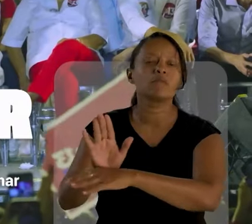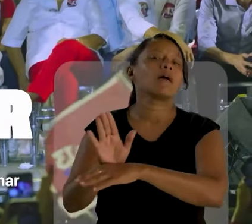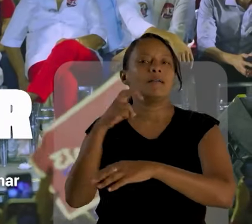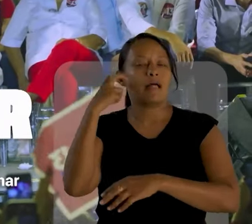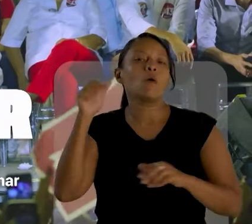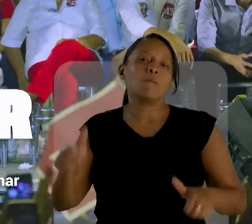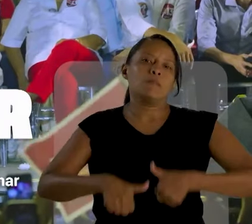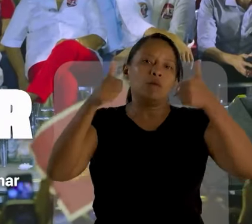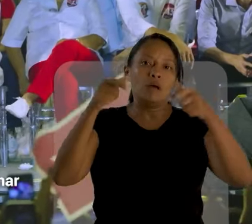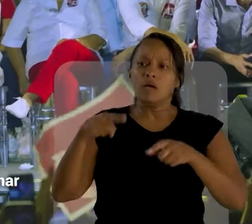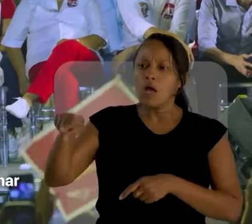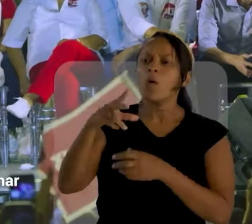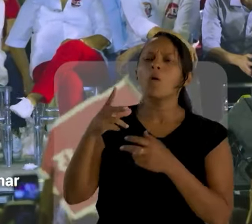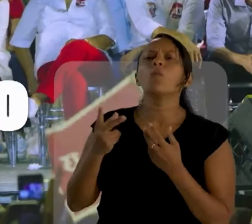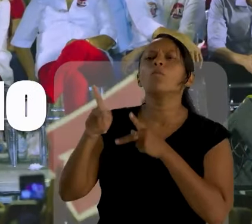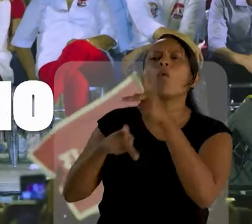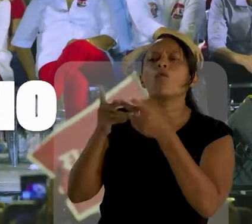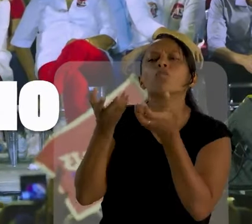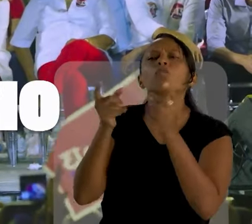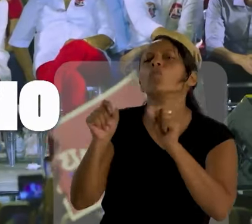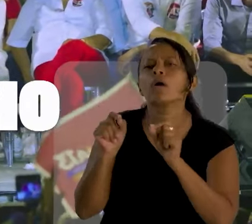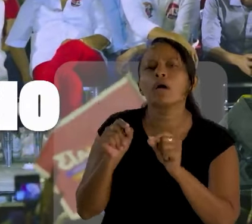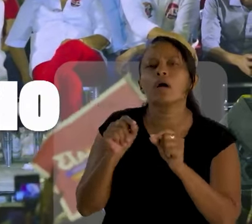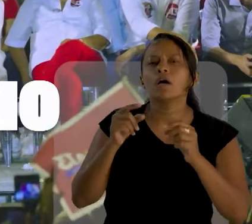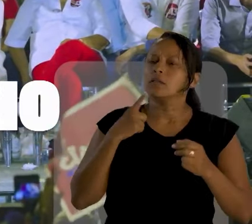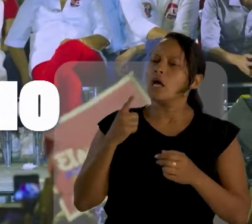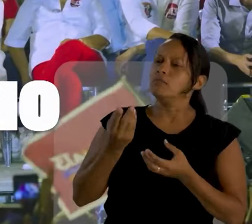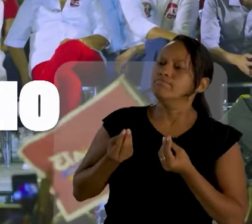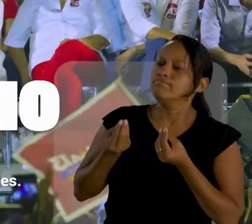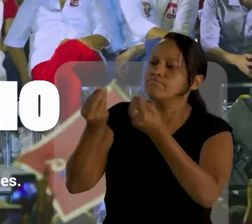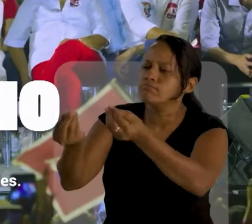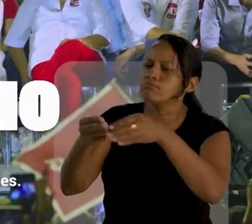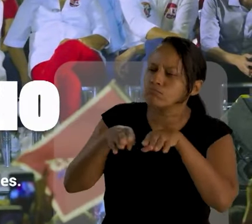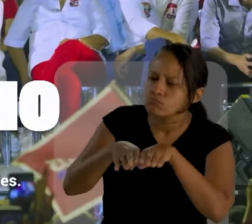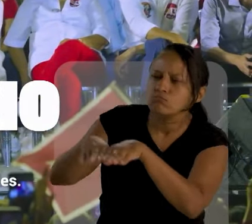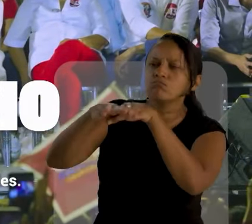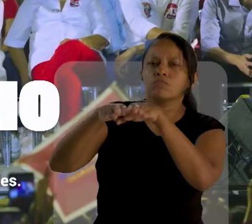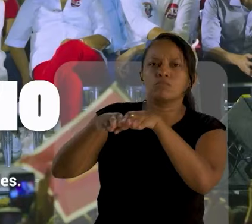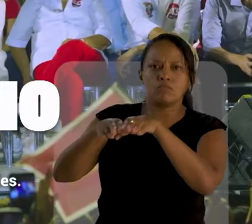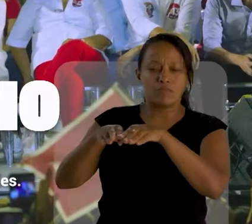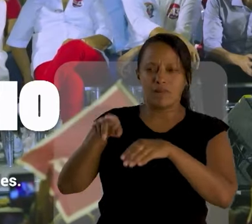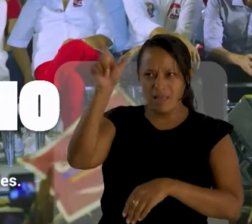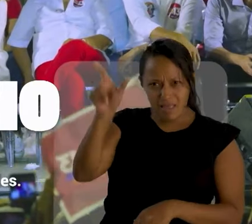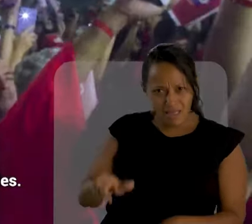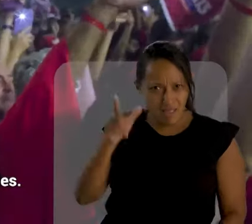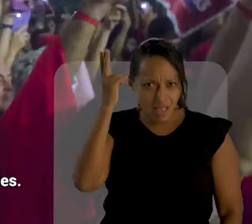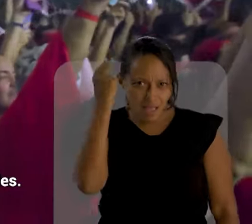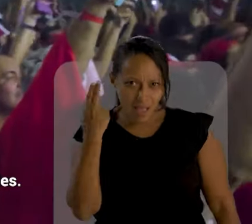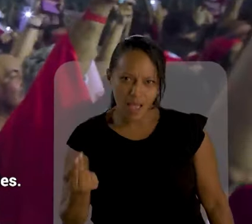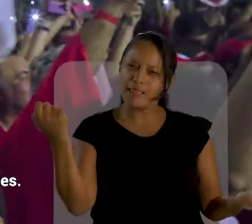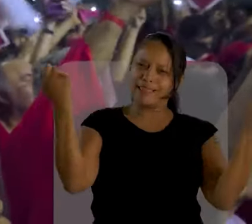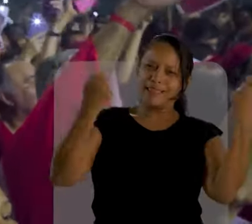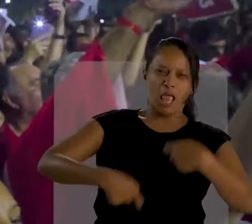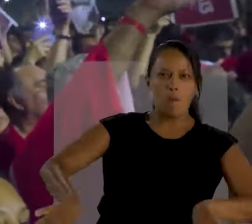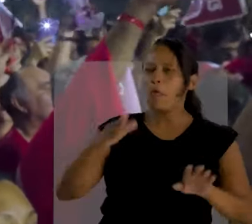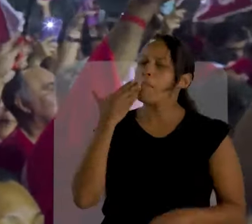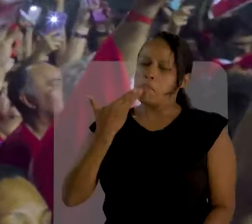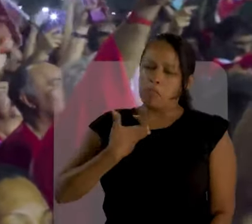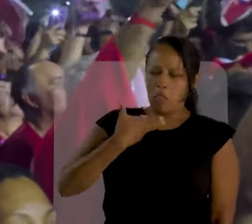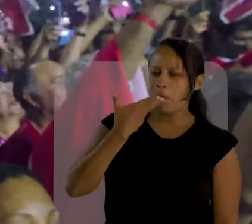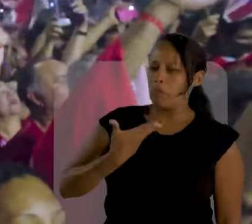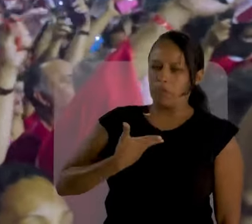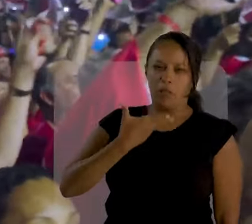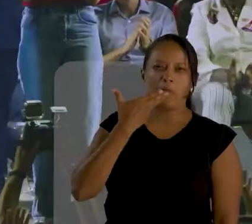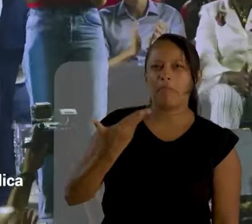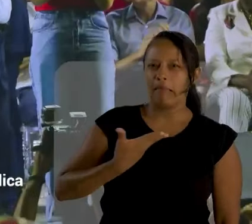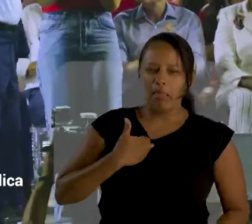pra caramba pra cidade funcionar. E o mínimo que esse povo merece é alguém que dê igualmente duro por eles. Ela não